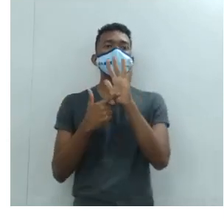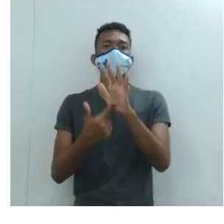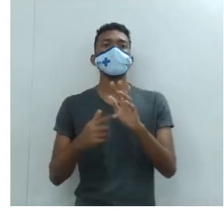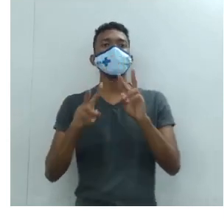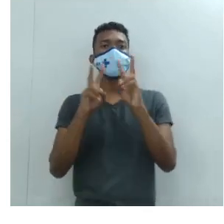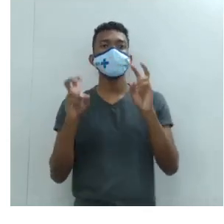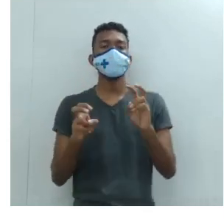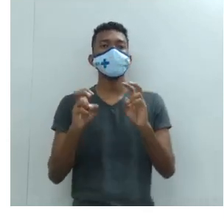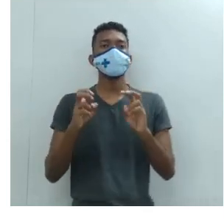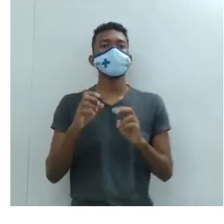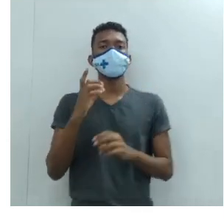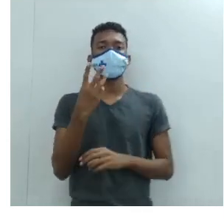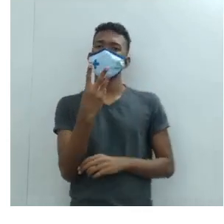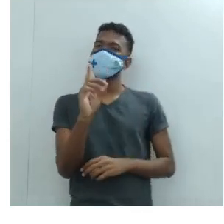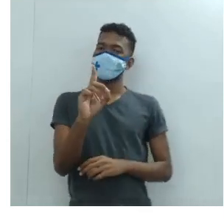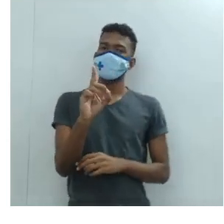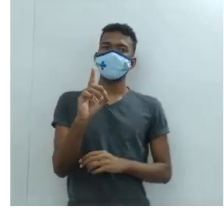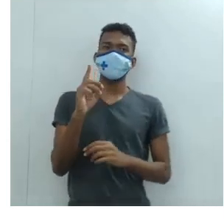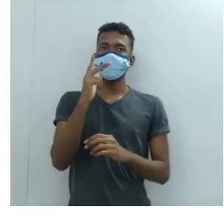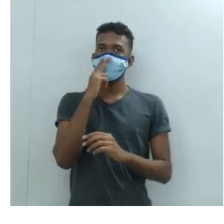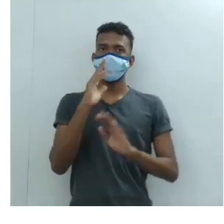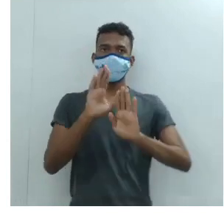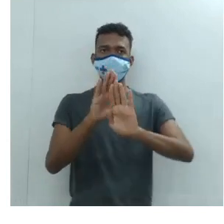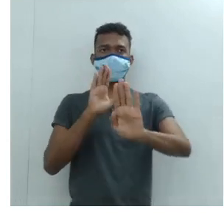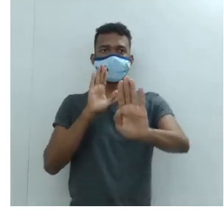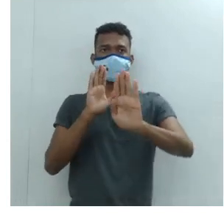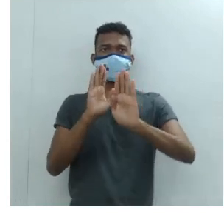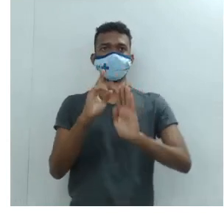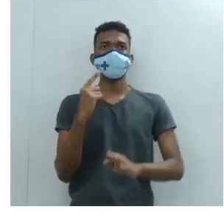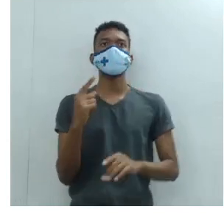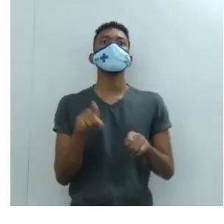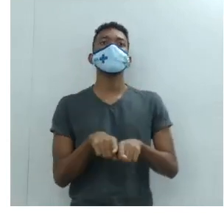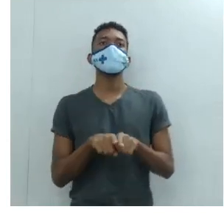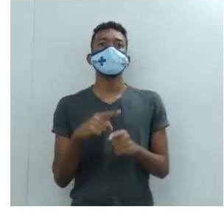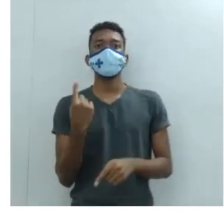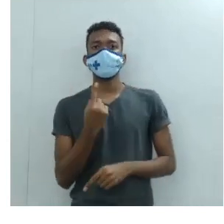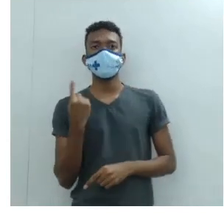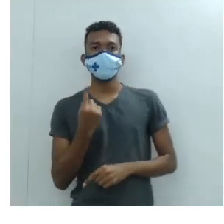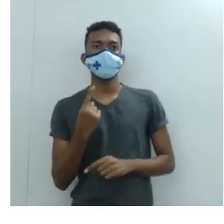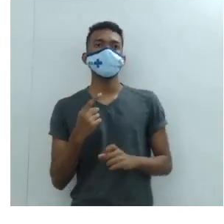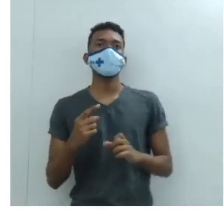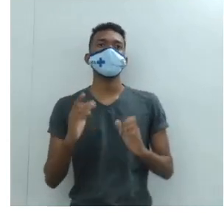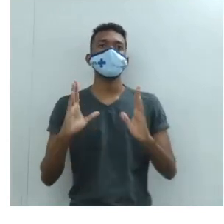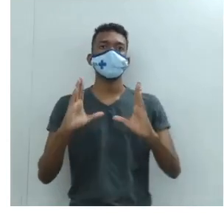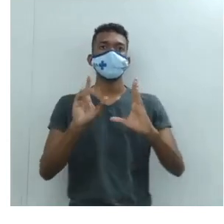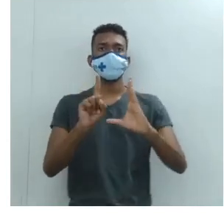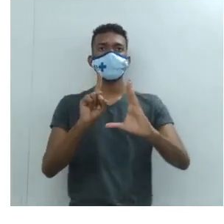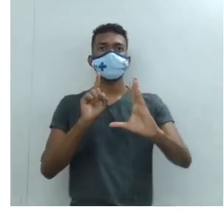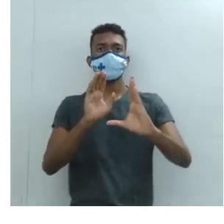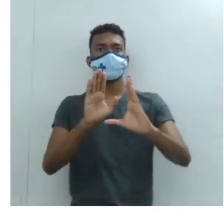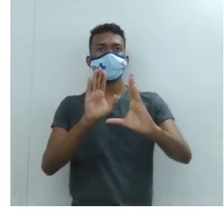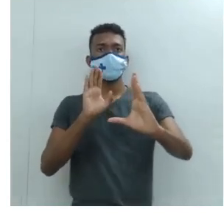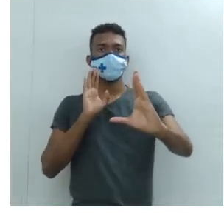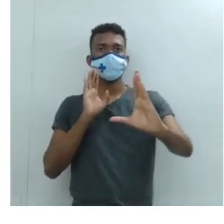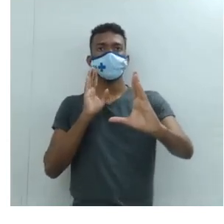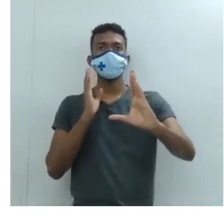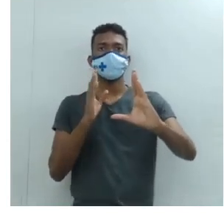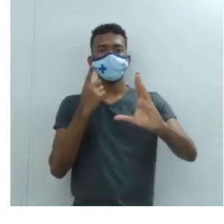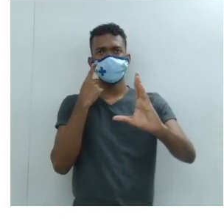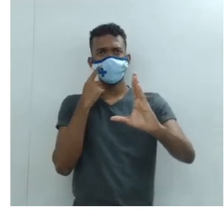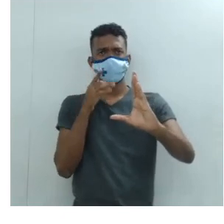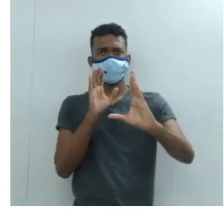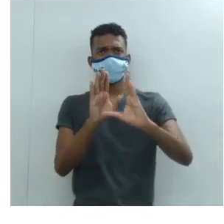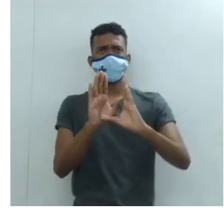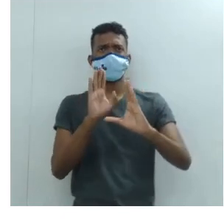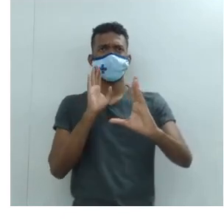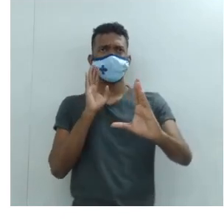a tridimensionalidade, a presença da individualidade e profundidade psicológica no encontrado de